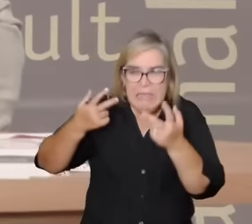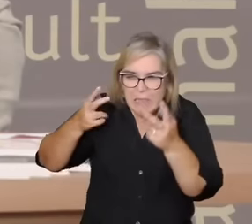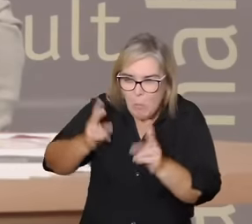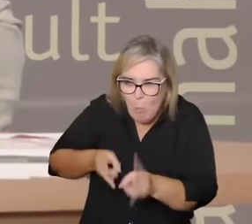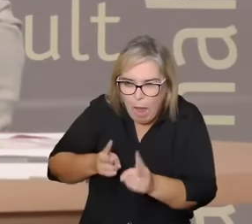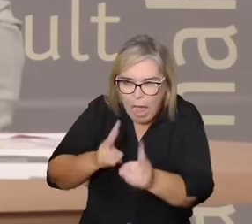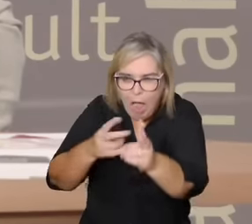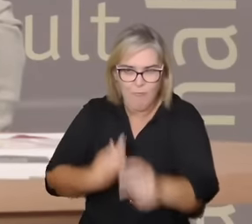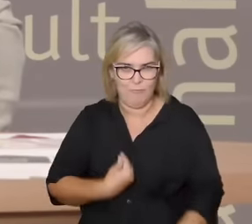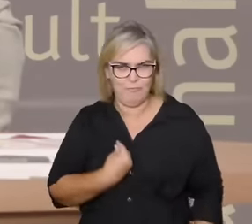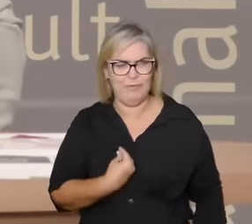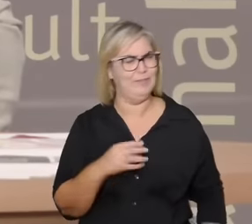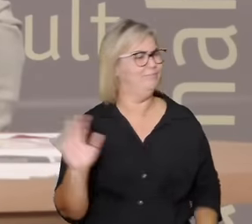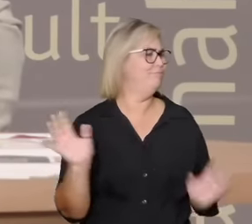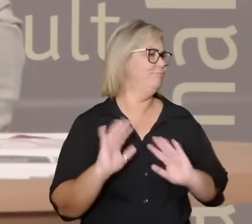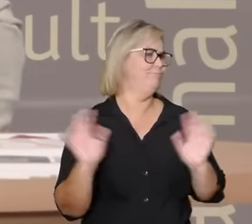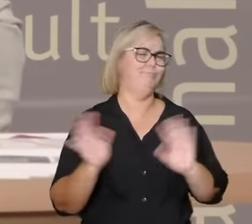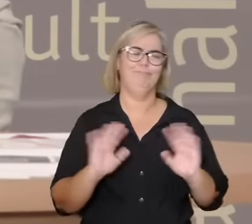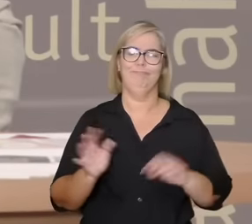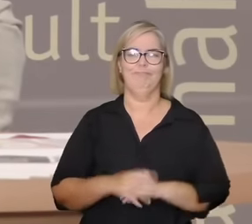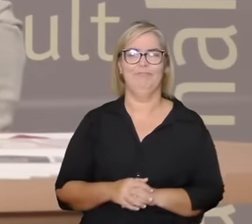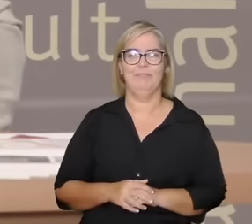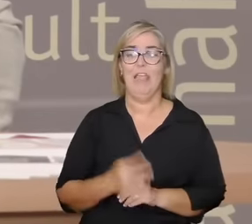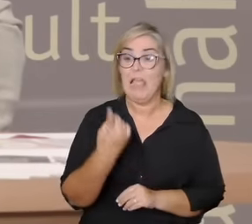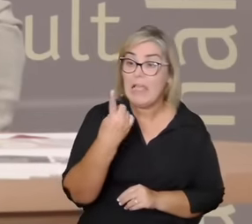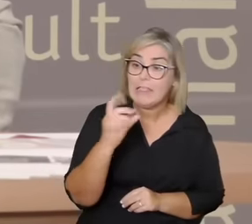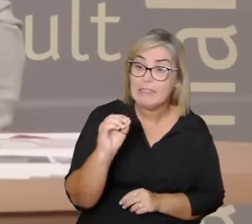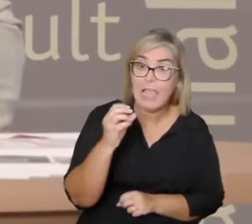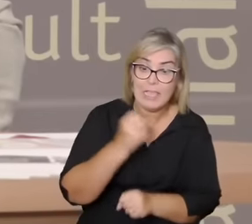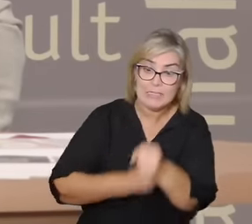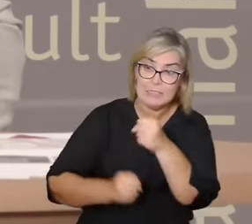sejamos as mesmas pessoas há dez anos atrás